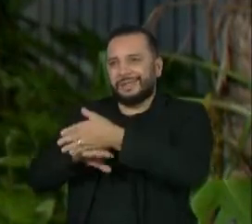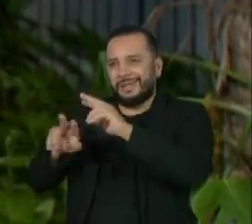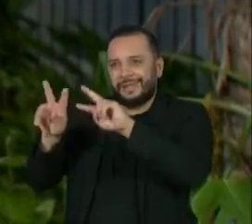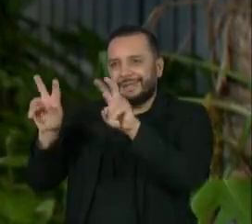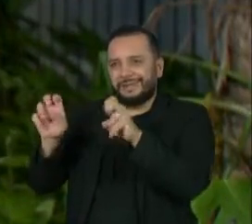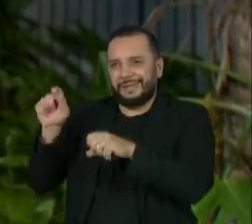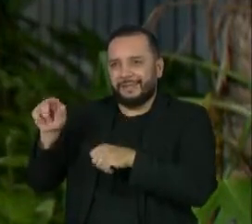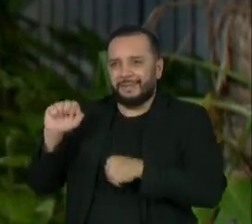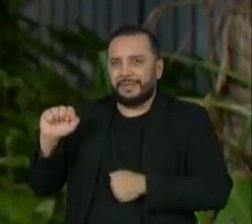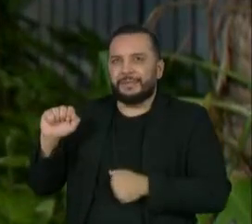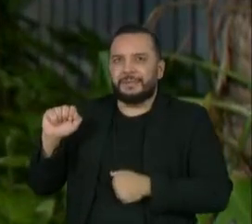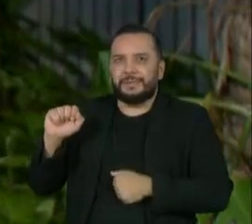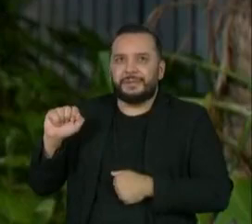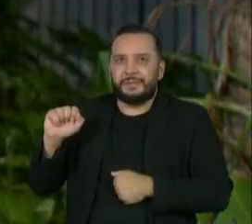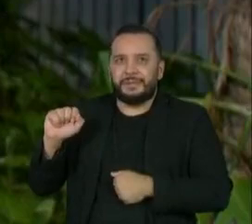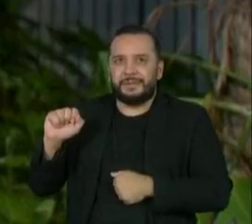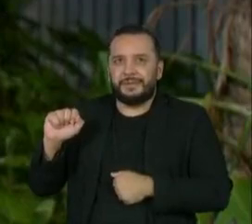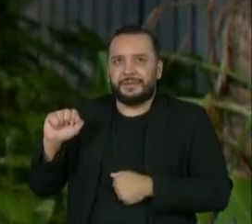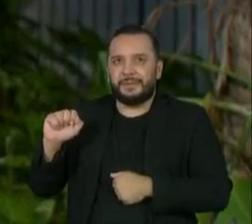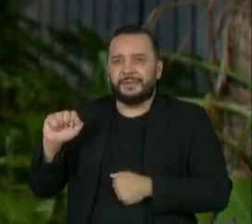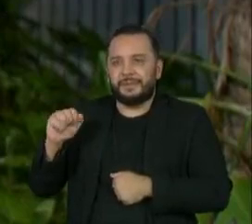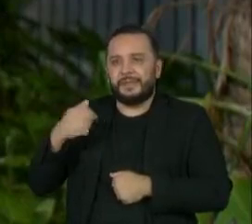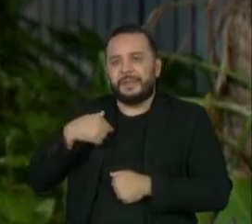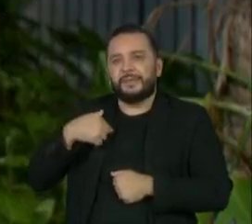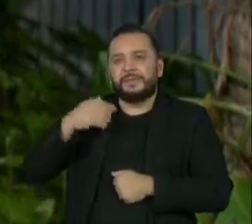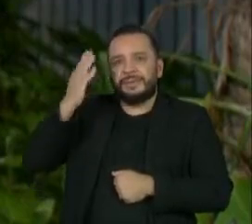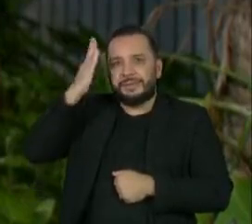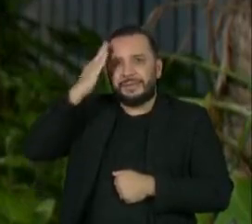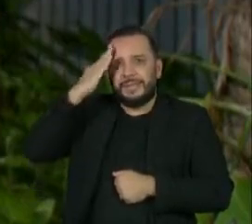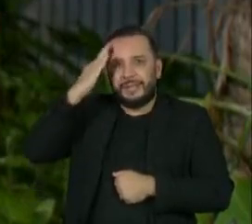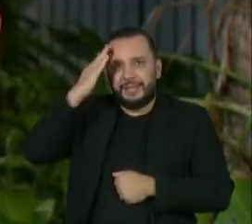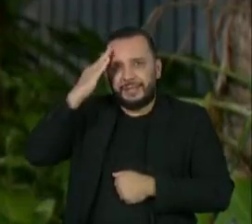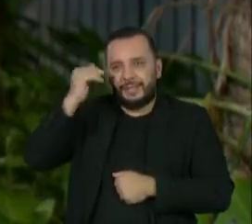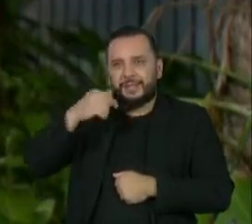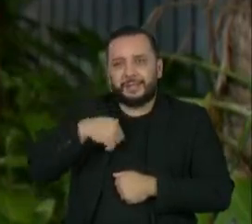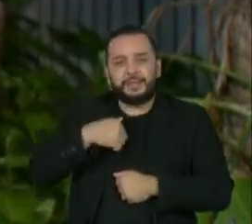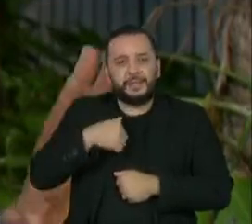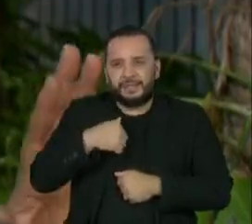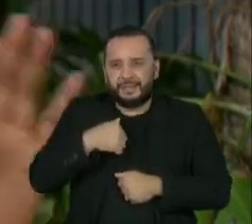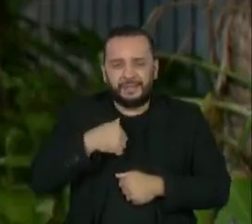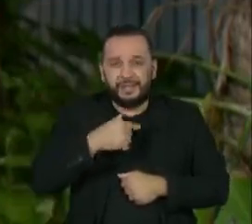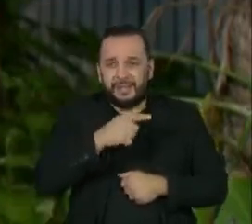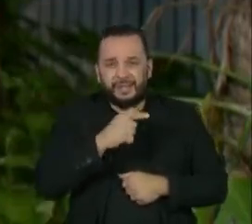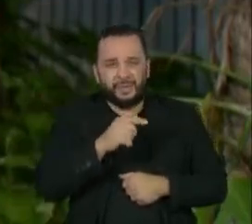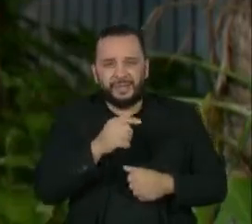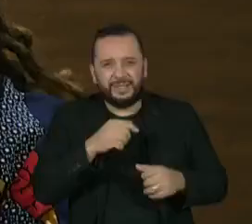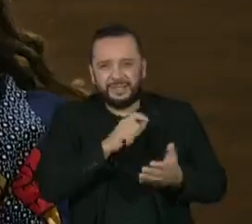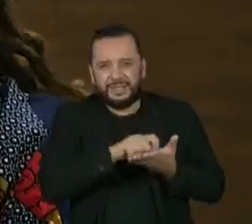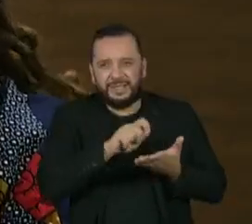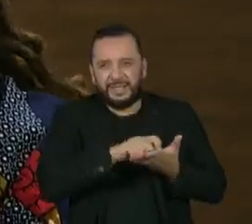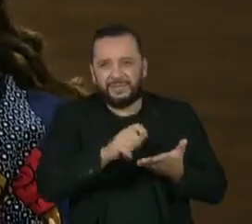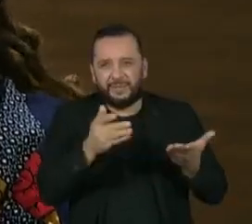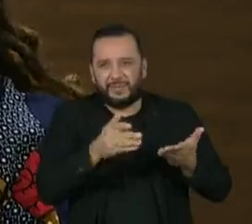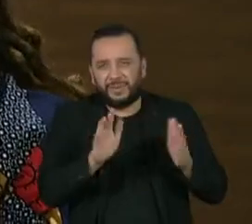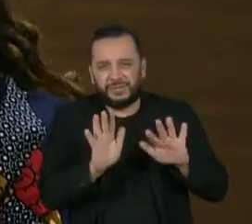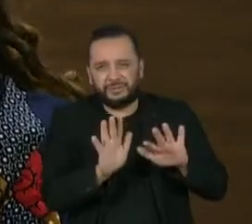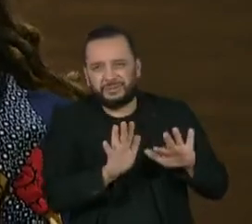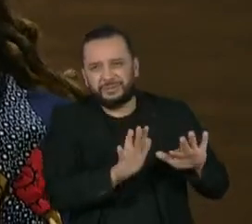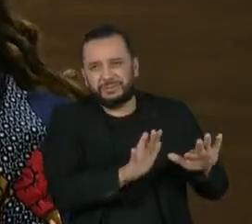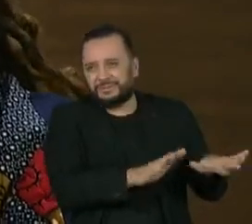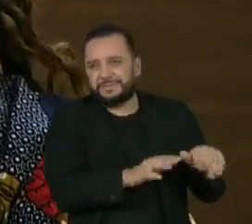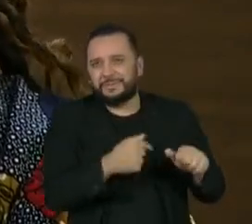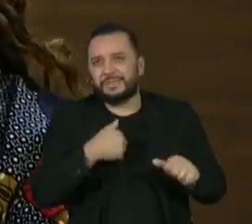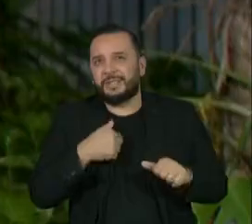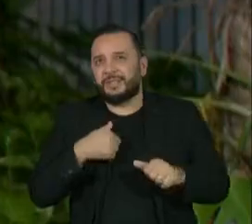E eu sei o que não seria. Não seria o que eu escrevo até hoje. E também estaria lendo outras